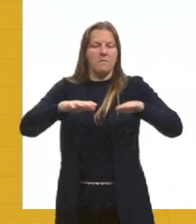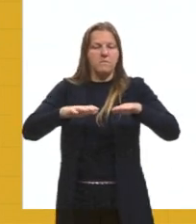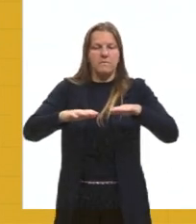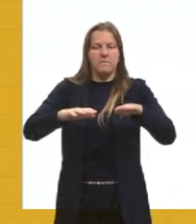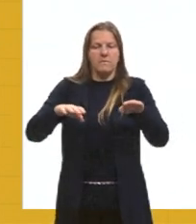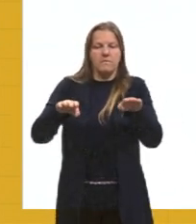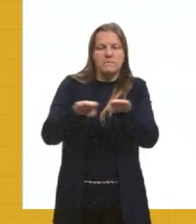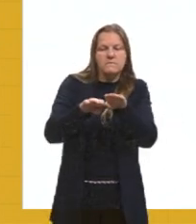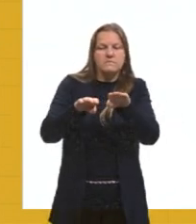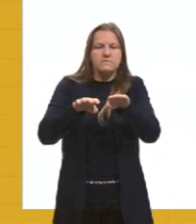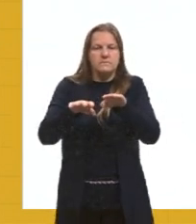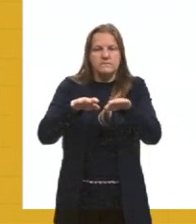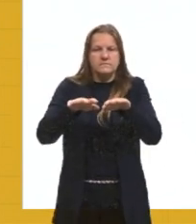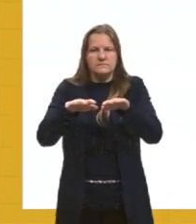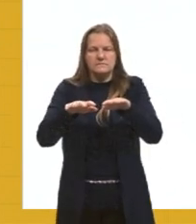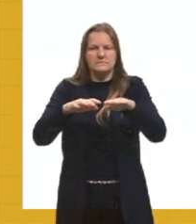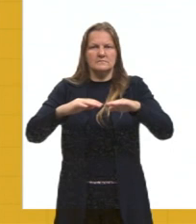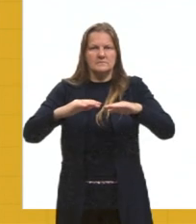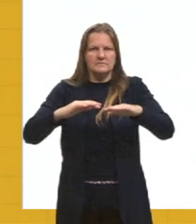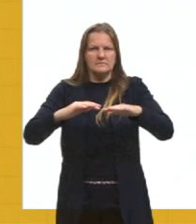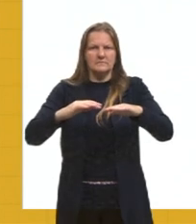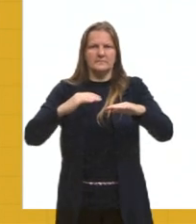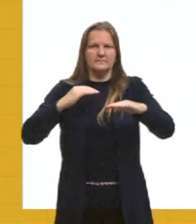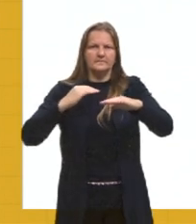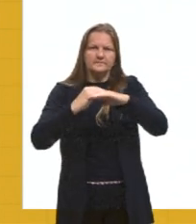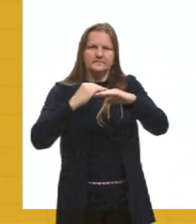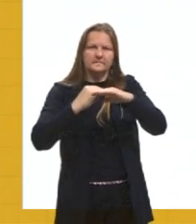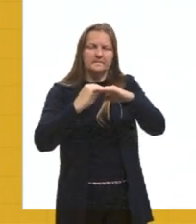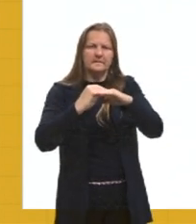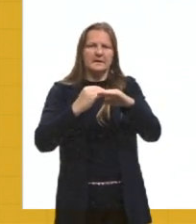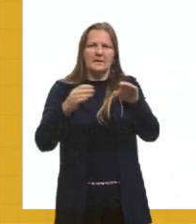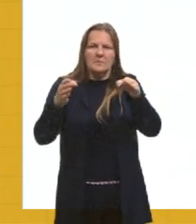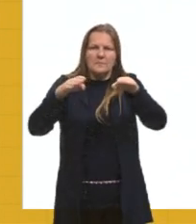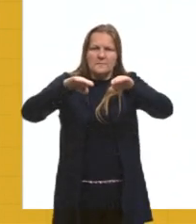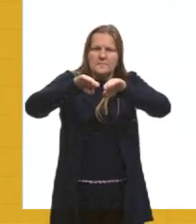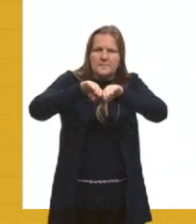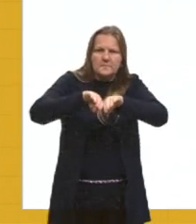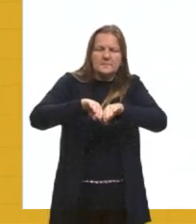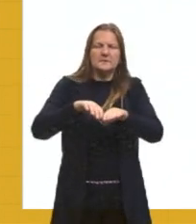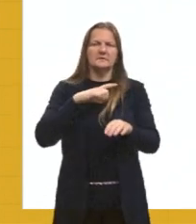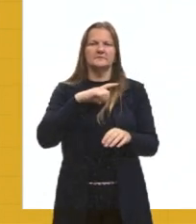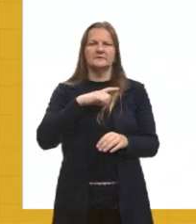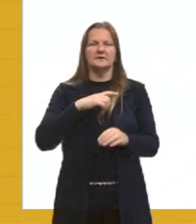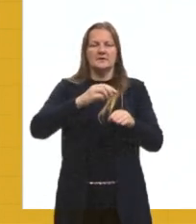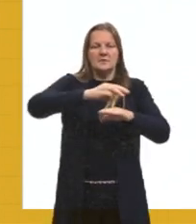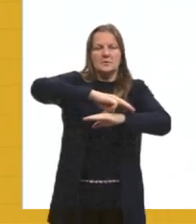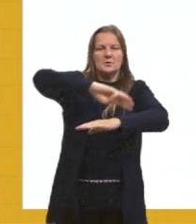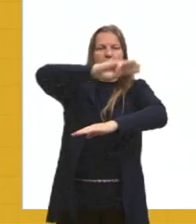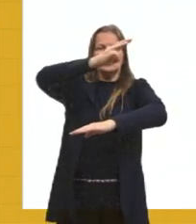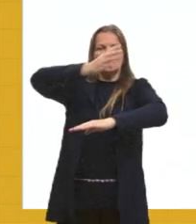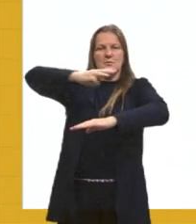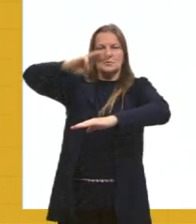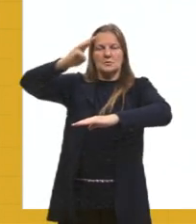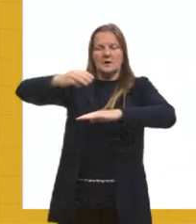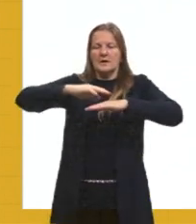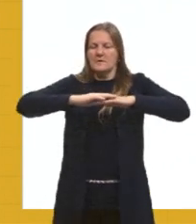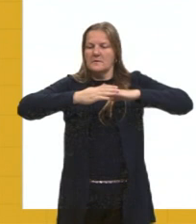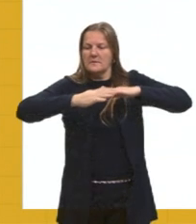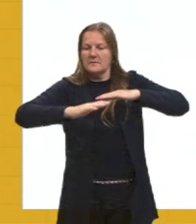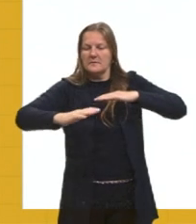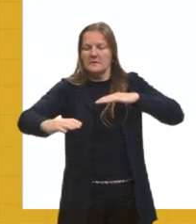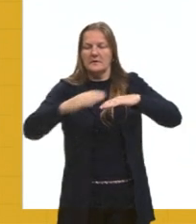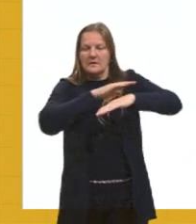vai ter justamente a degradação da formação disso aí. Então, o que nós vamos ter? Planaltos e planícies e